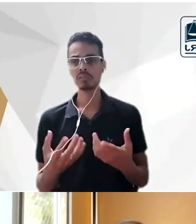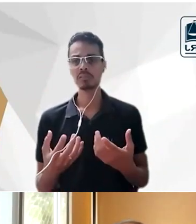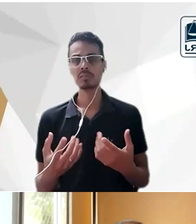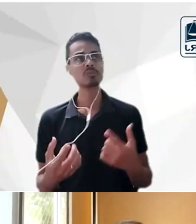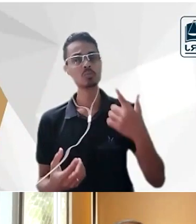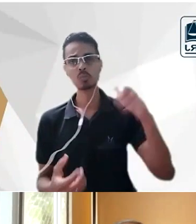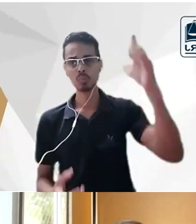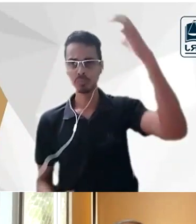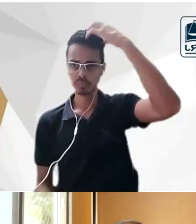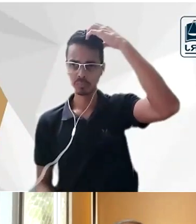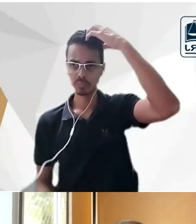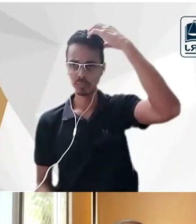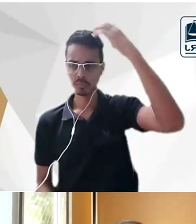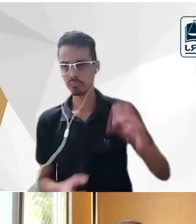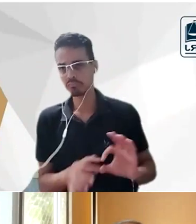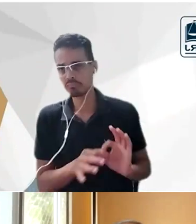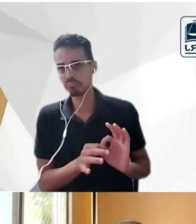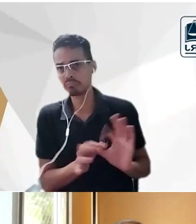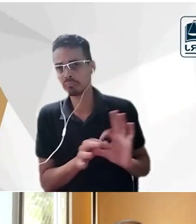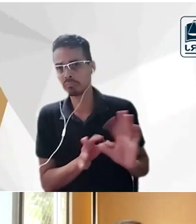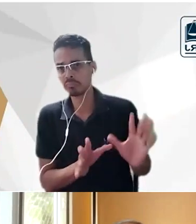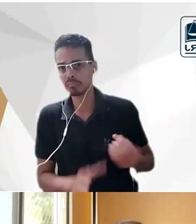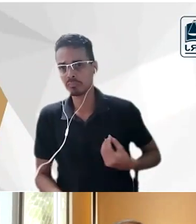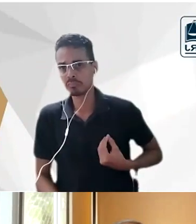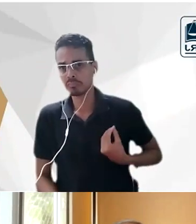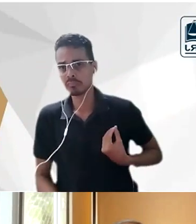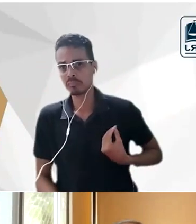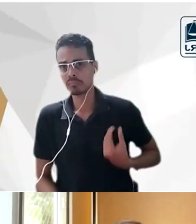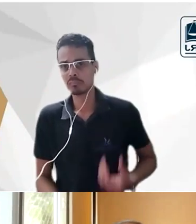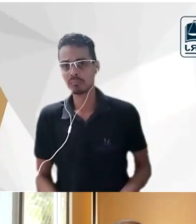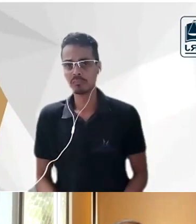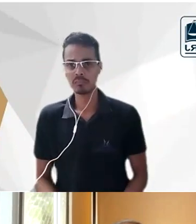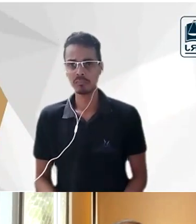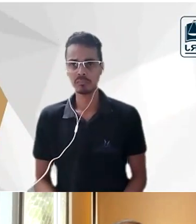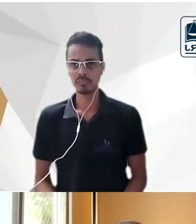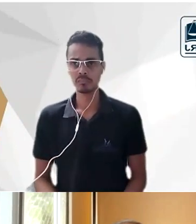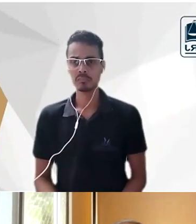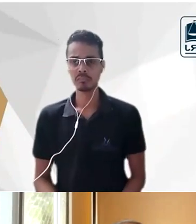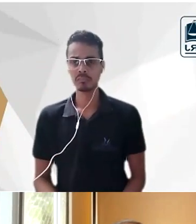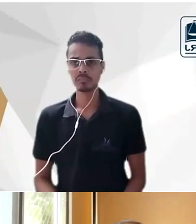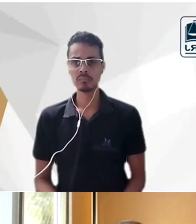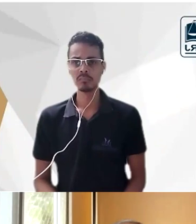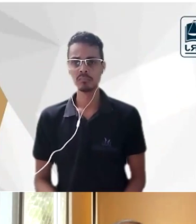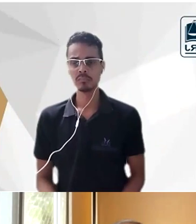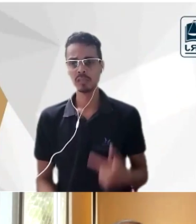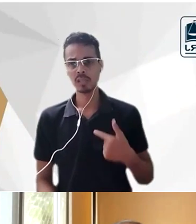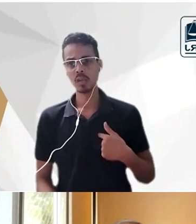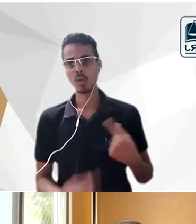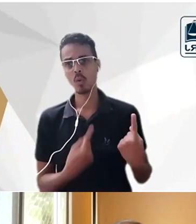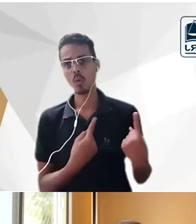monarcas se estiver funcionando tudo bem eu não sou opositor de qualquer monarquia eu sou opositor da monarquia brasileira